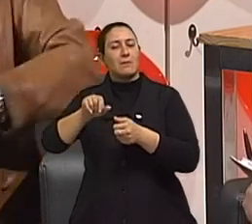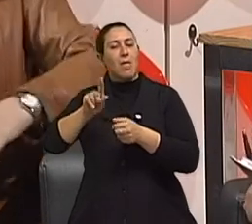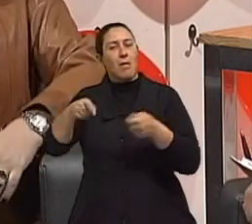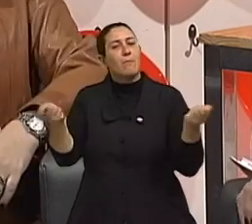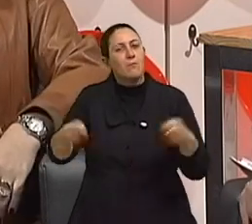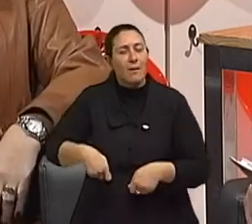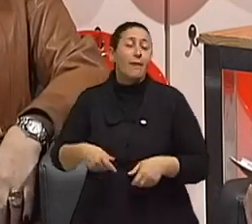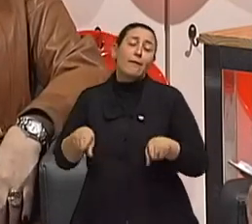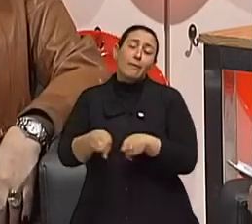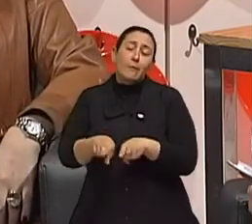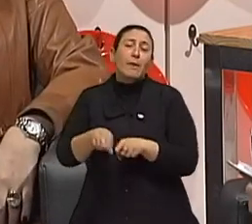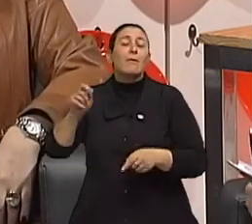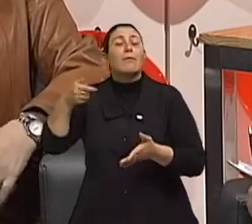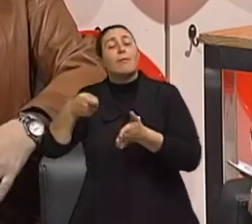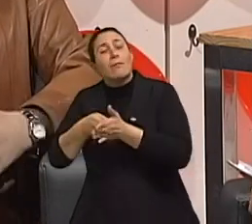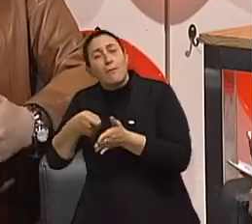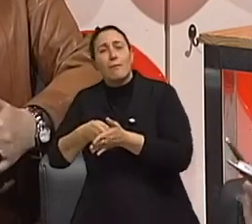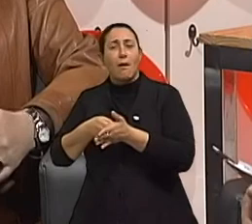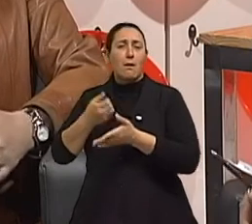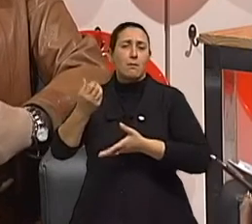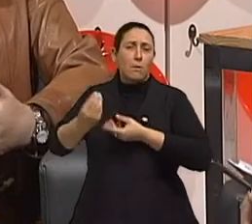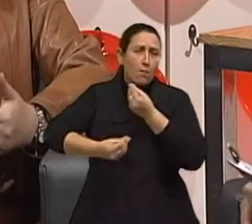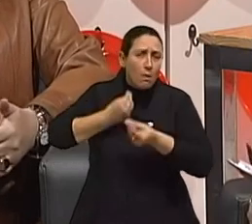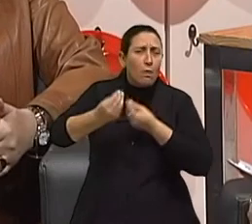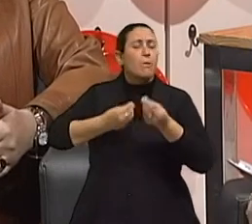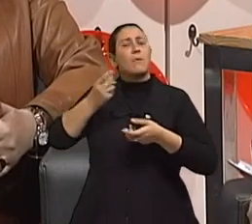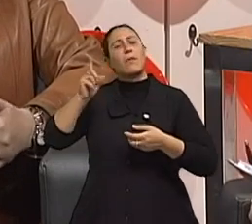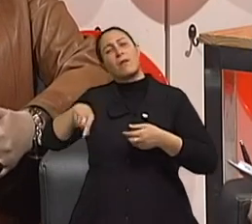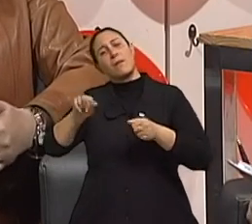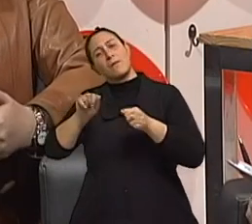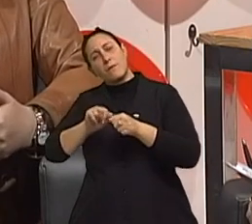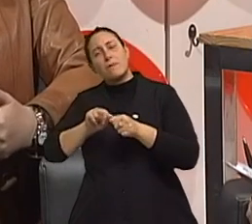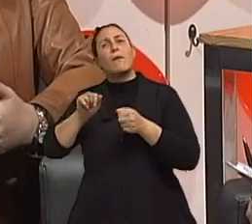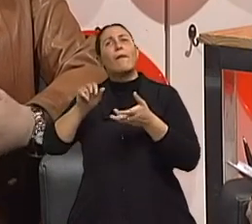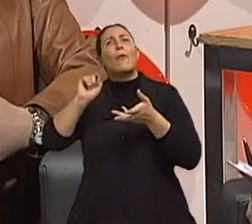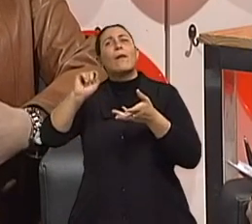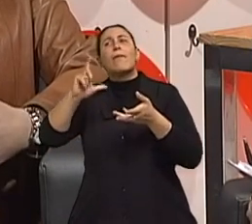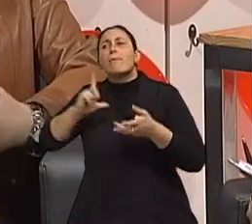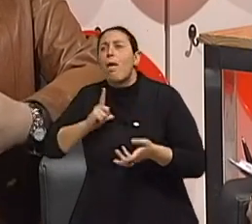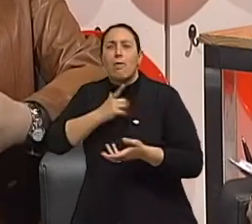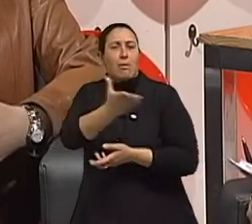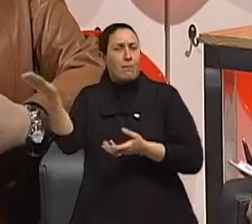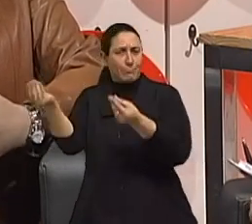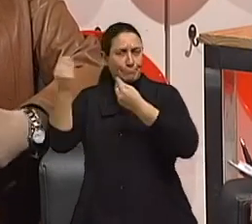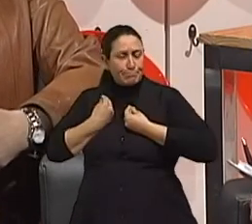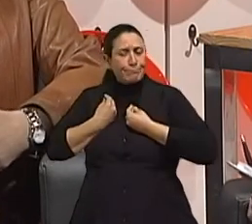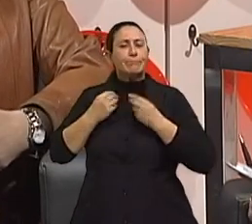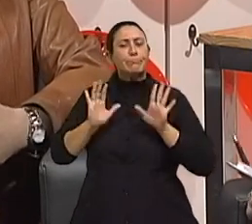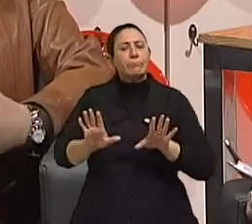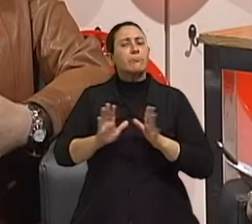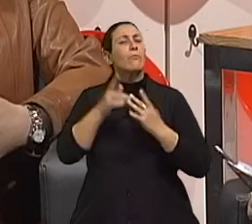temos. E tentar usufruir a partir daquilo que temos, que dispomos. Um fator que me parece